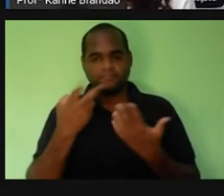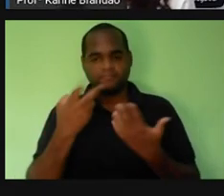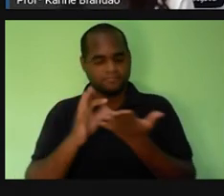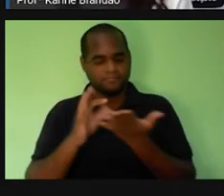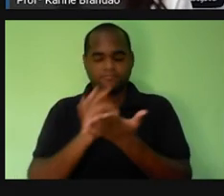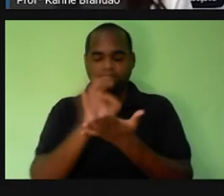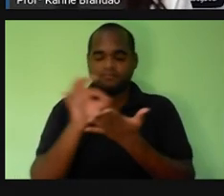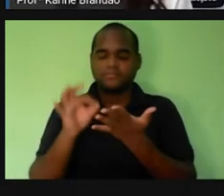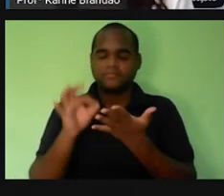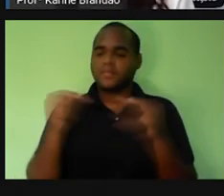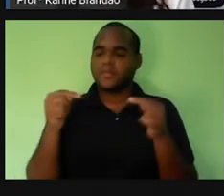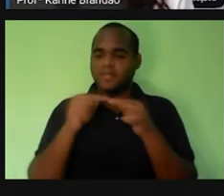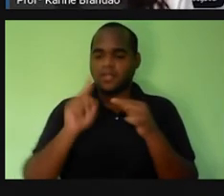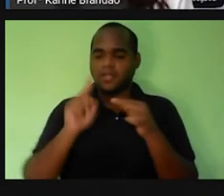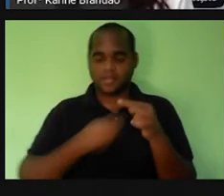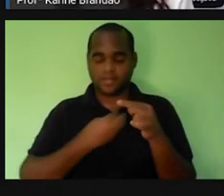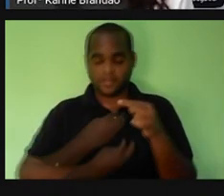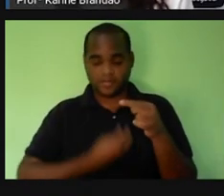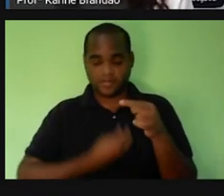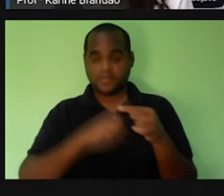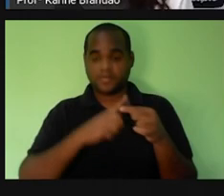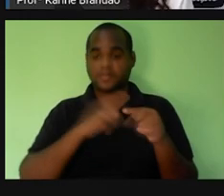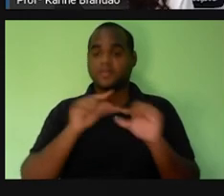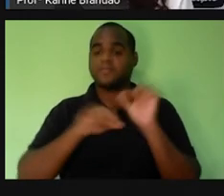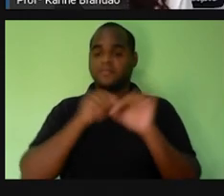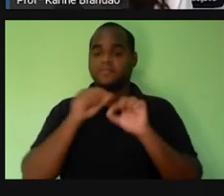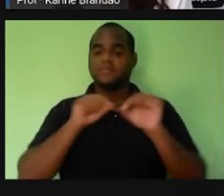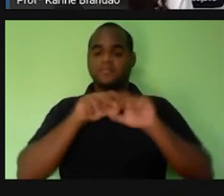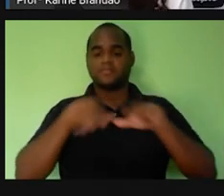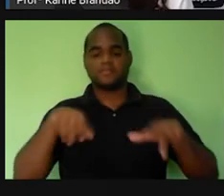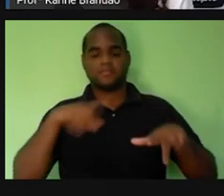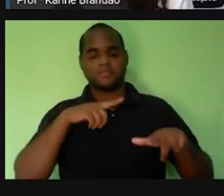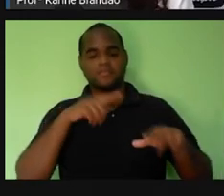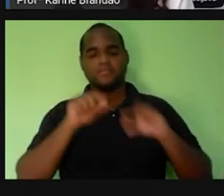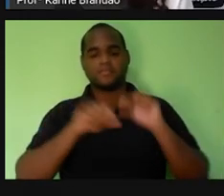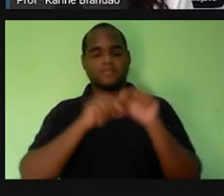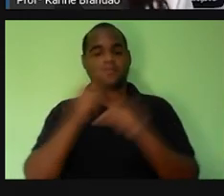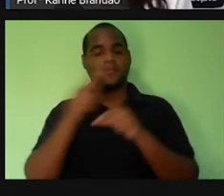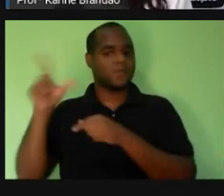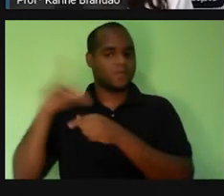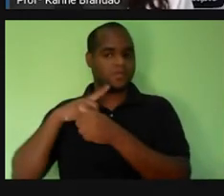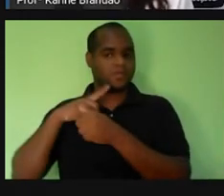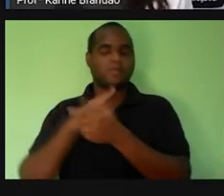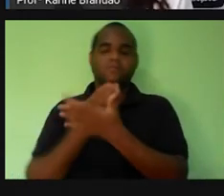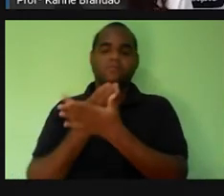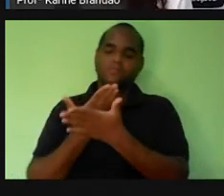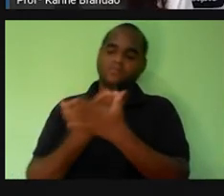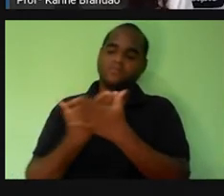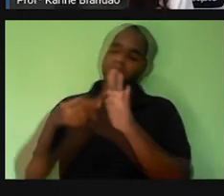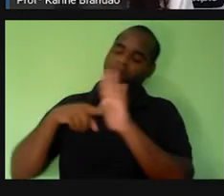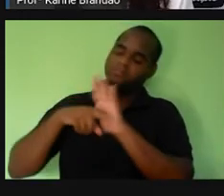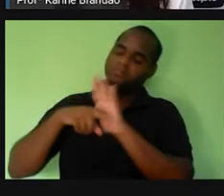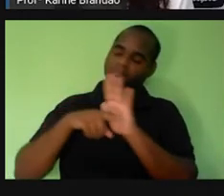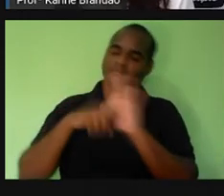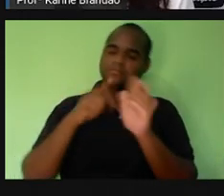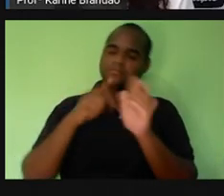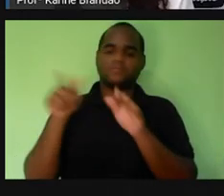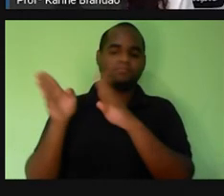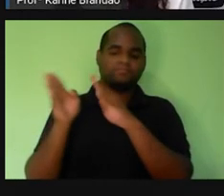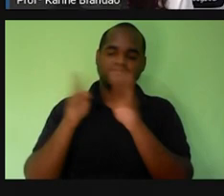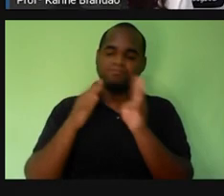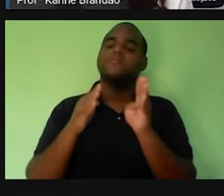básica da vida. E aí, a gente viu também, uma outra aula, né? Já passada, que